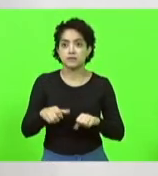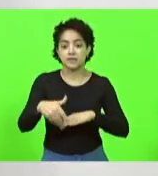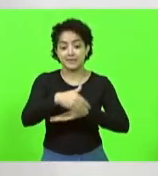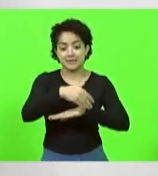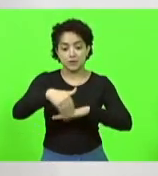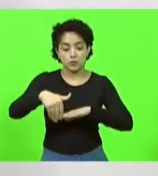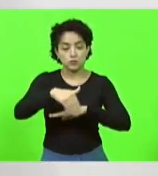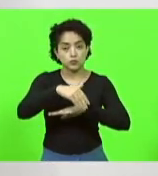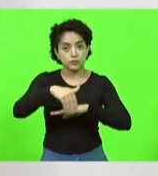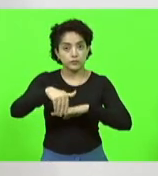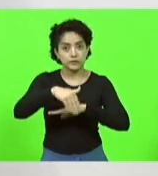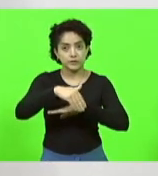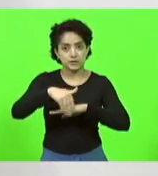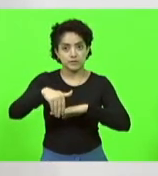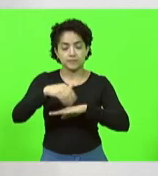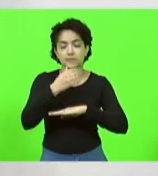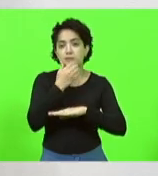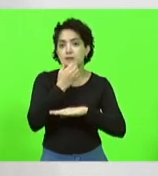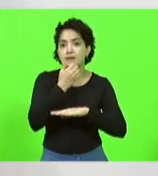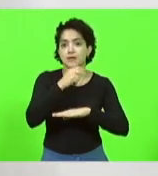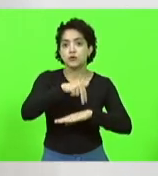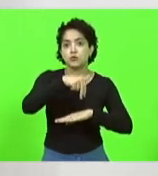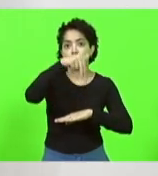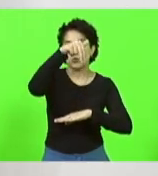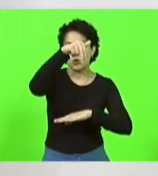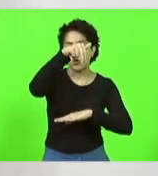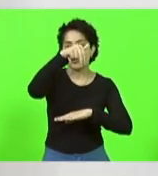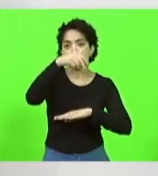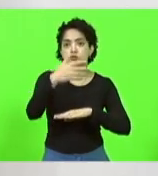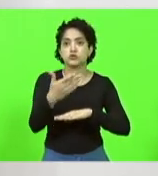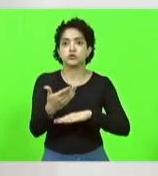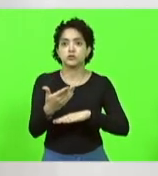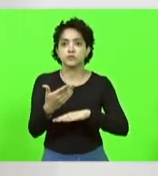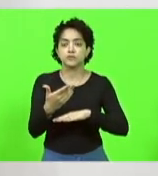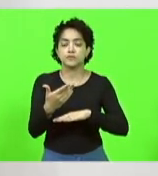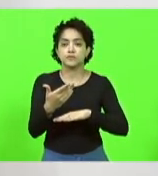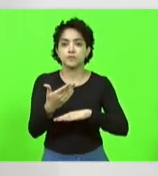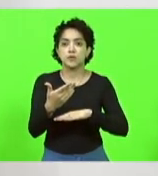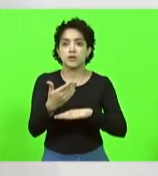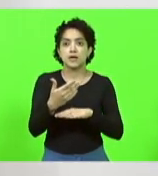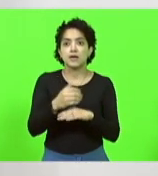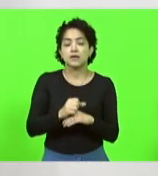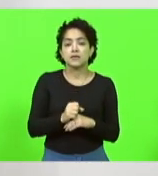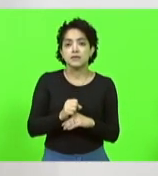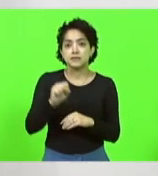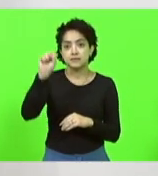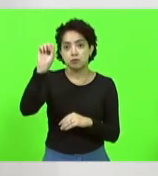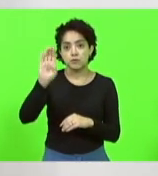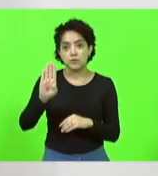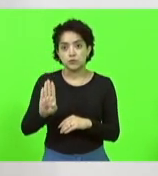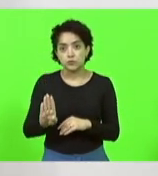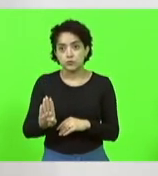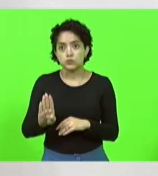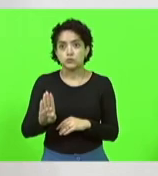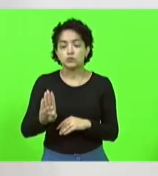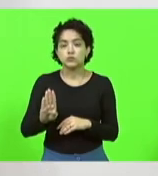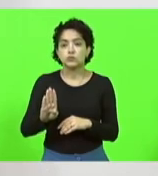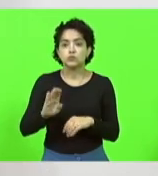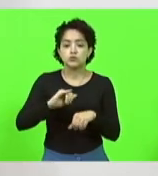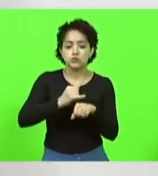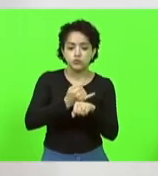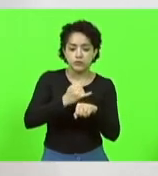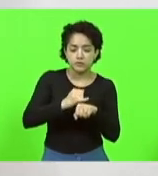do norte, Planalto Norte, que compreende São Bento do Sul, Ajoiville e vice-versa.